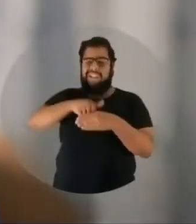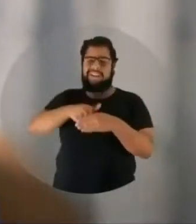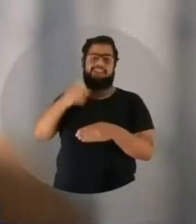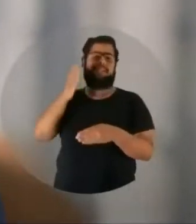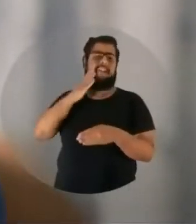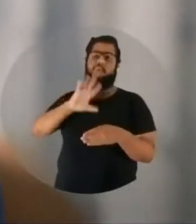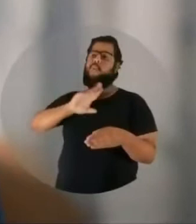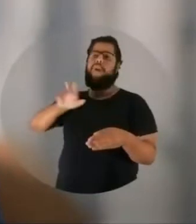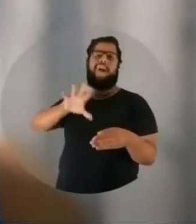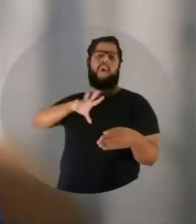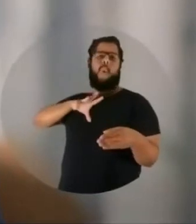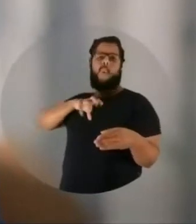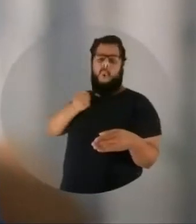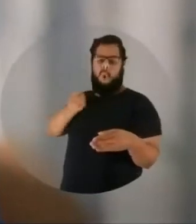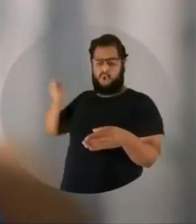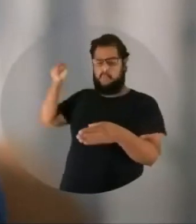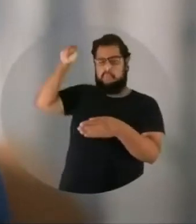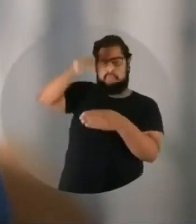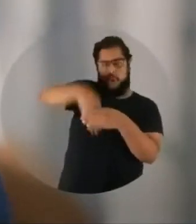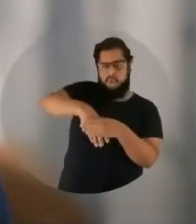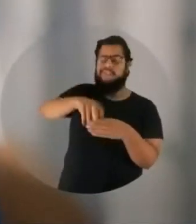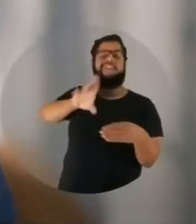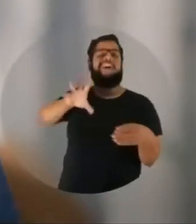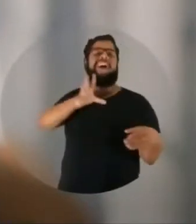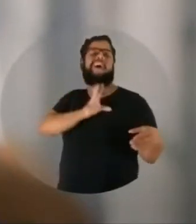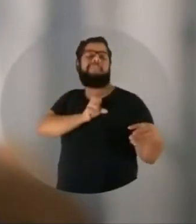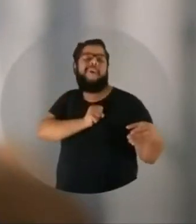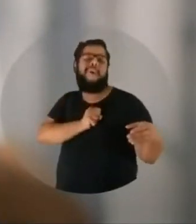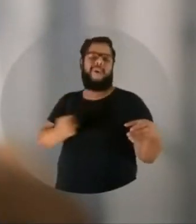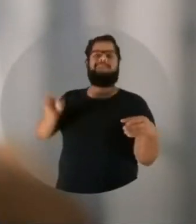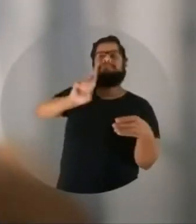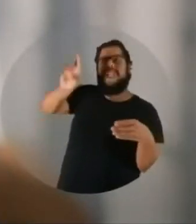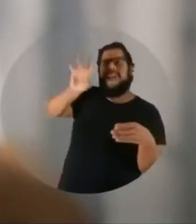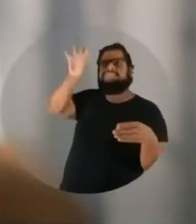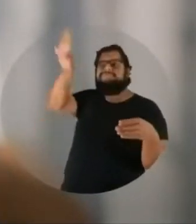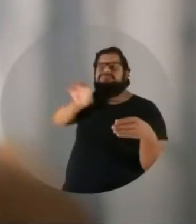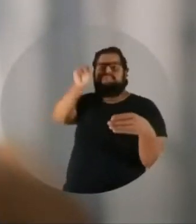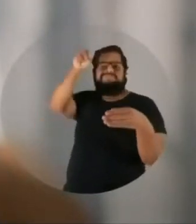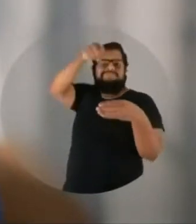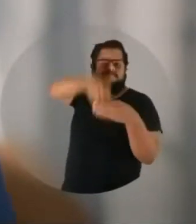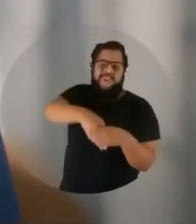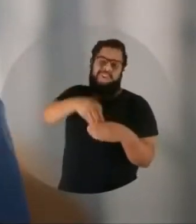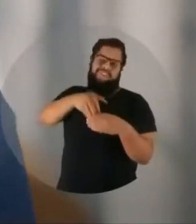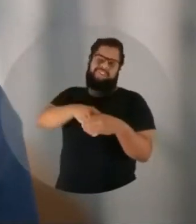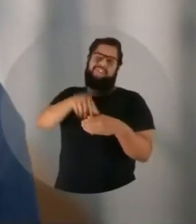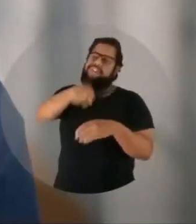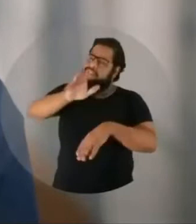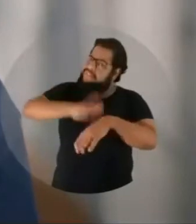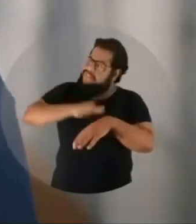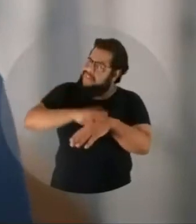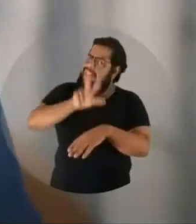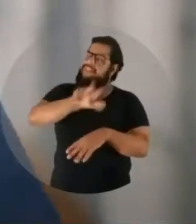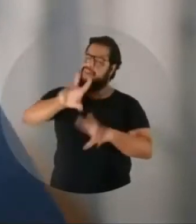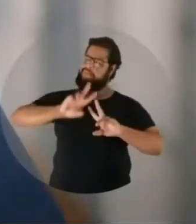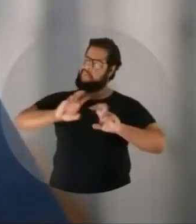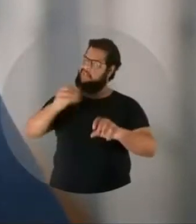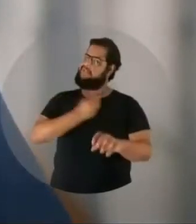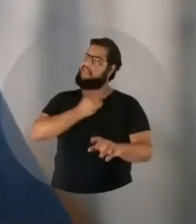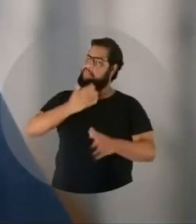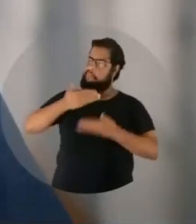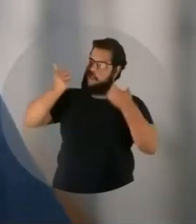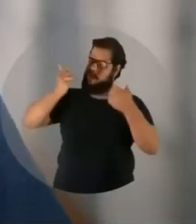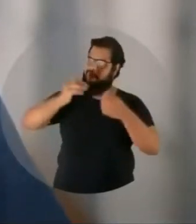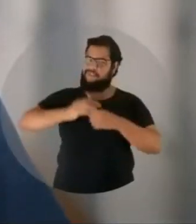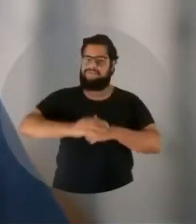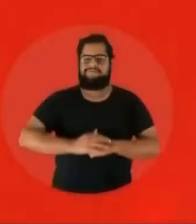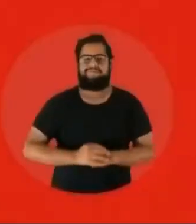a gente, sabe, não coloca na U no ordem, a gente coloca o amor e a esperança quando a gente vota. Faça isso que você vai ver como